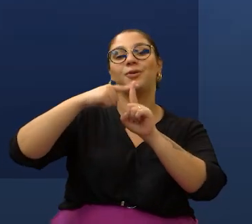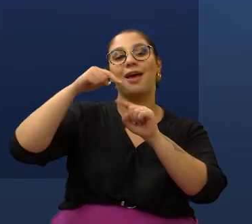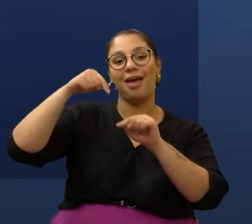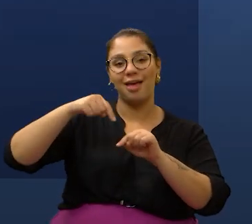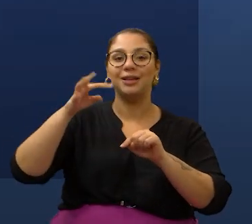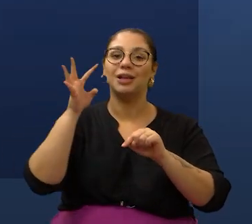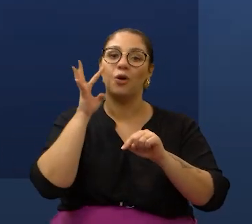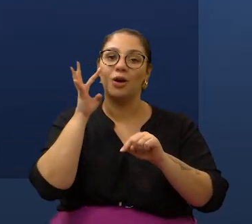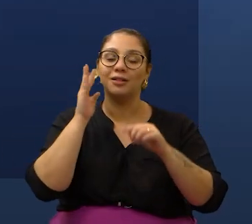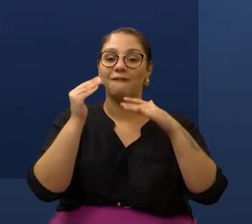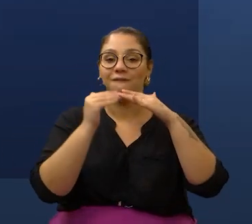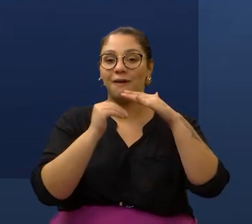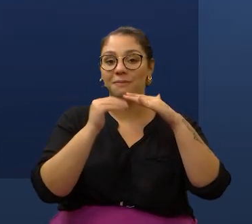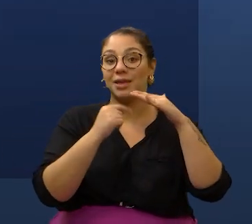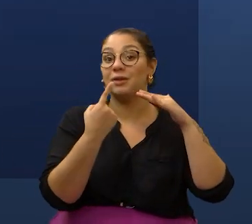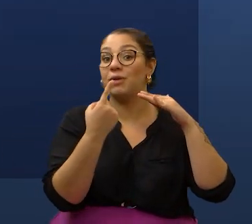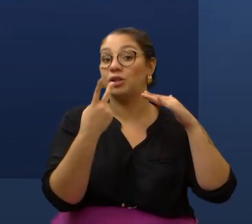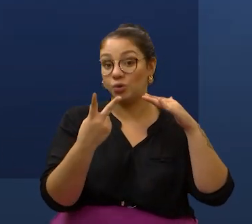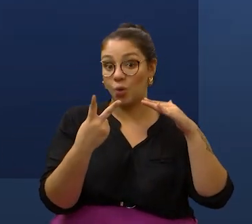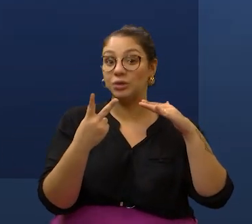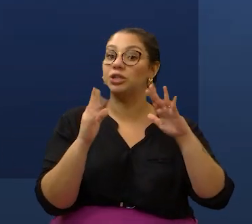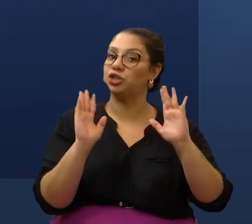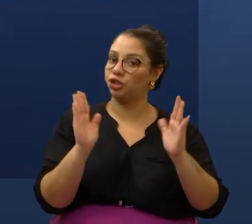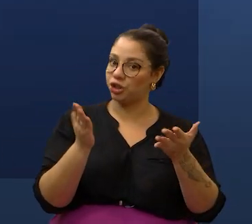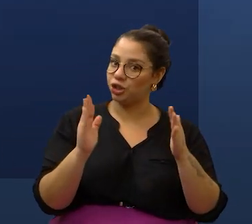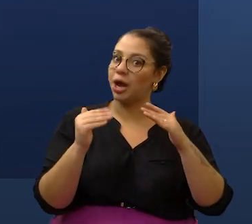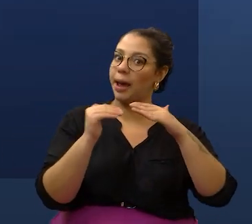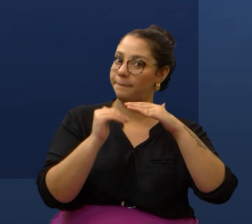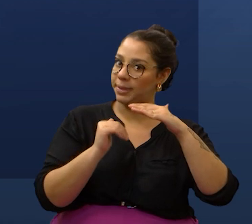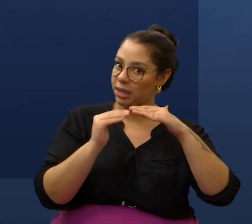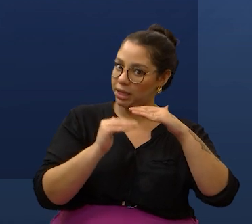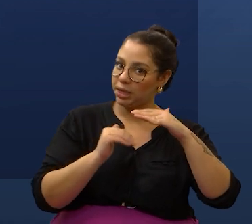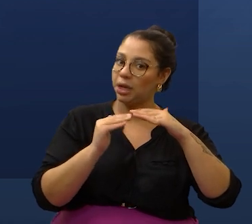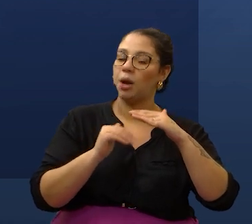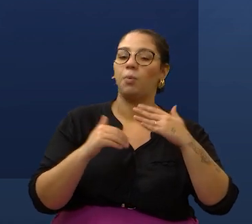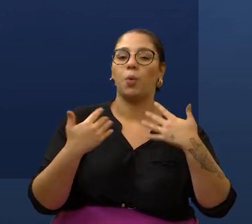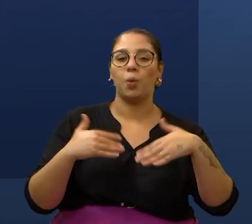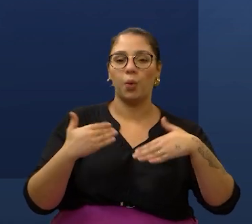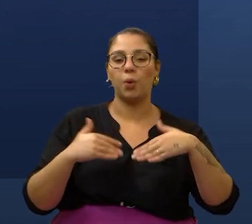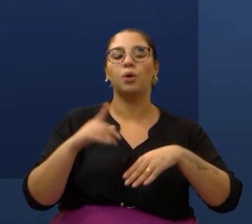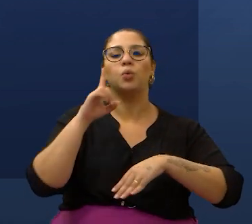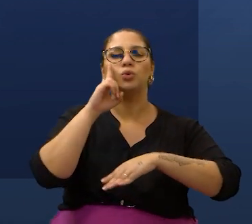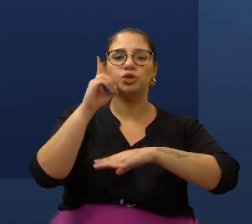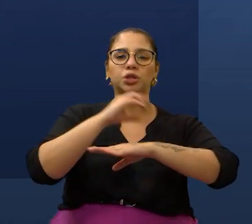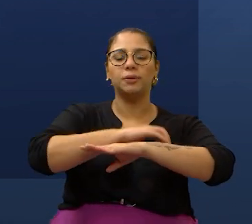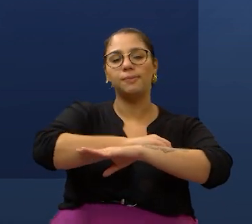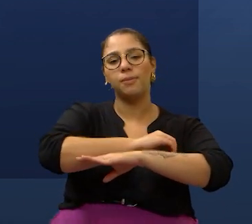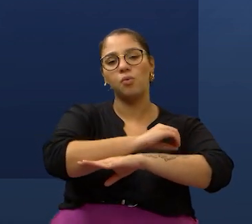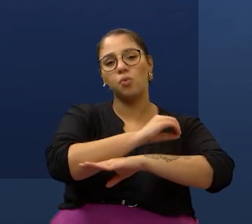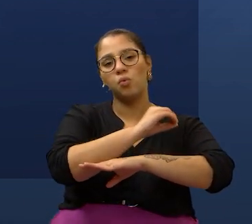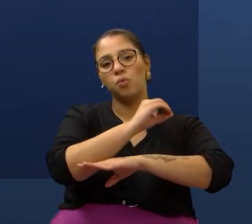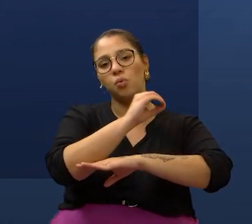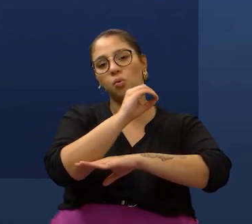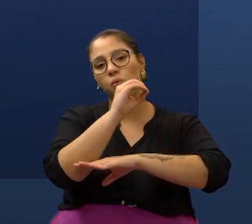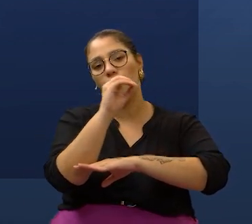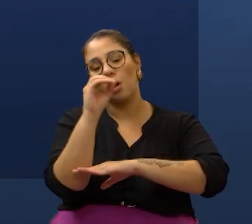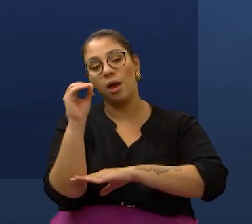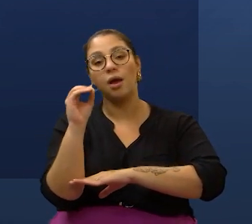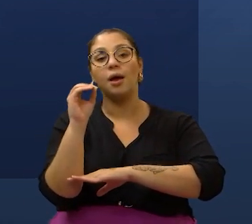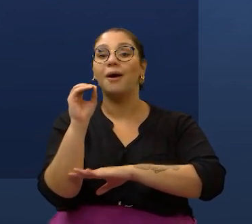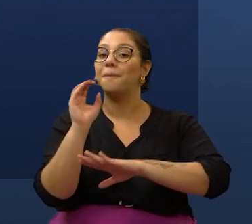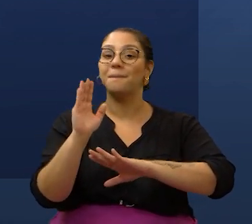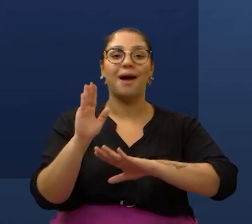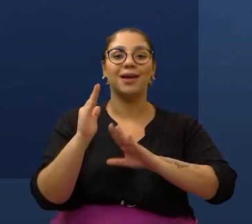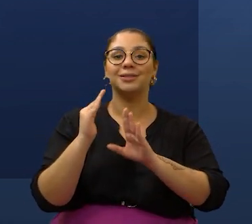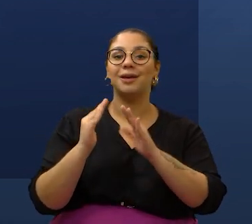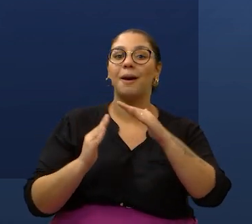quarta-feira, mínima de 12 graus, então já é uma mínima baixa. Ao longo do dia a temperatura sobe, só que ela